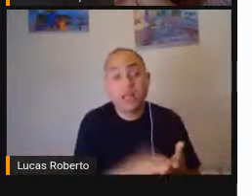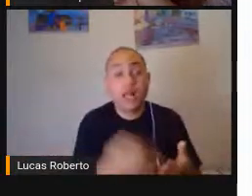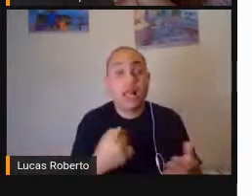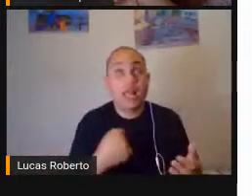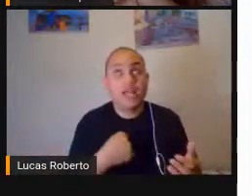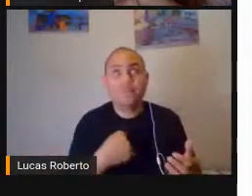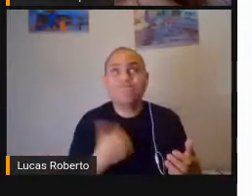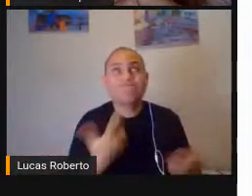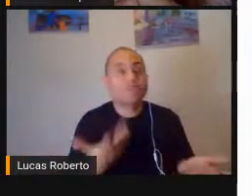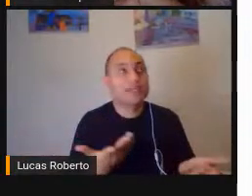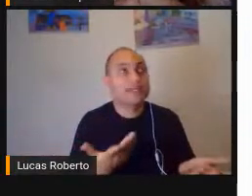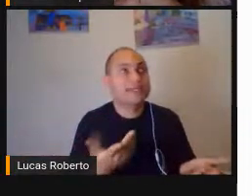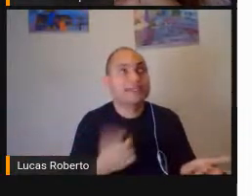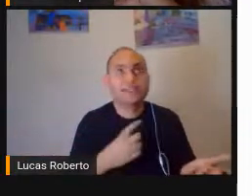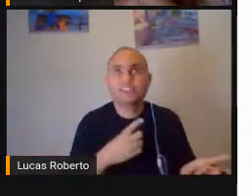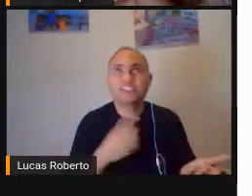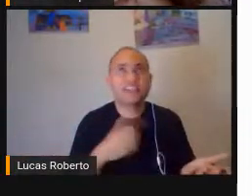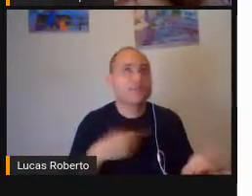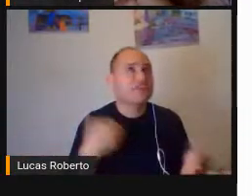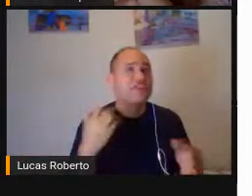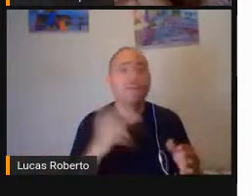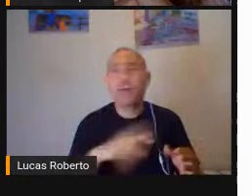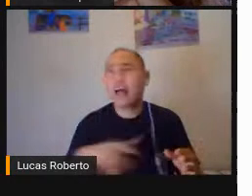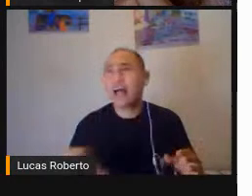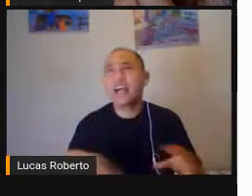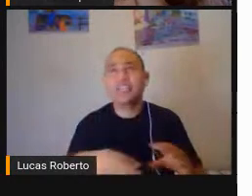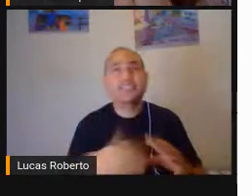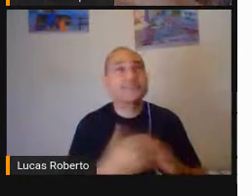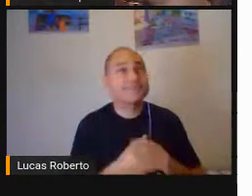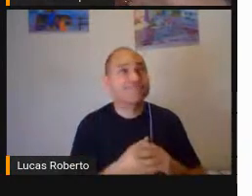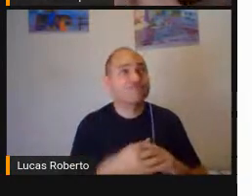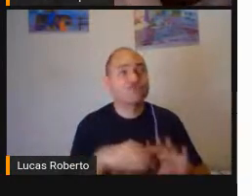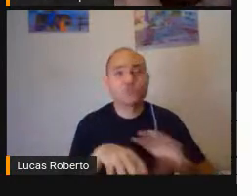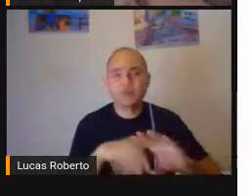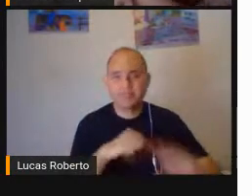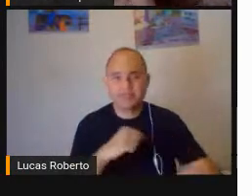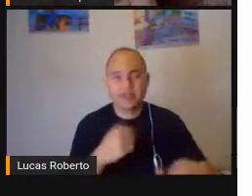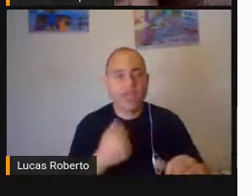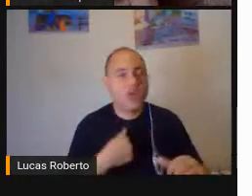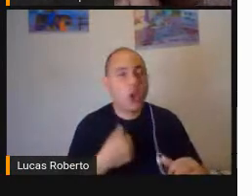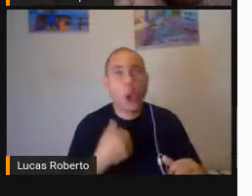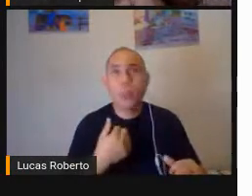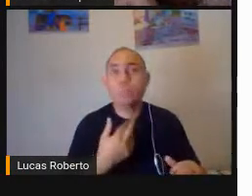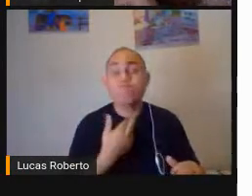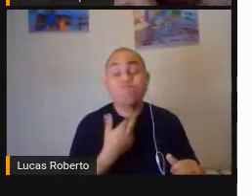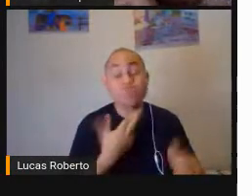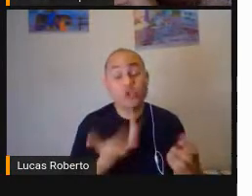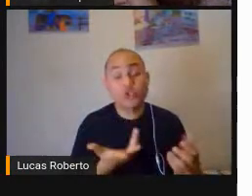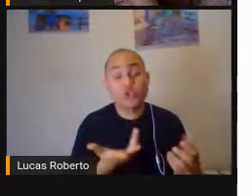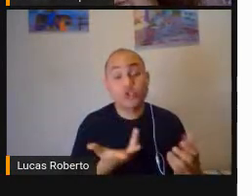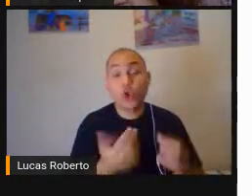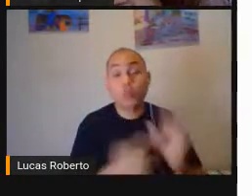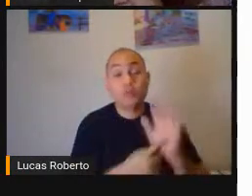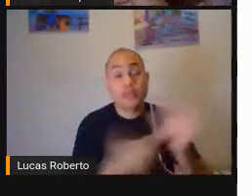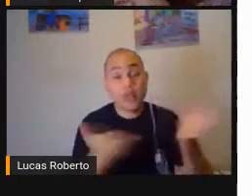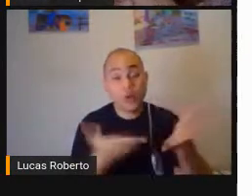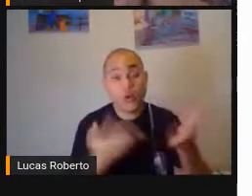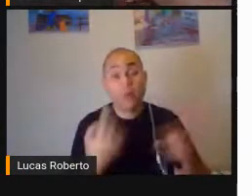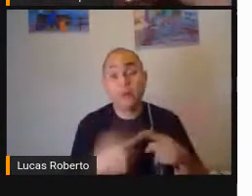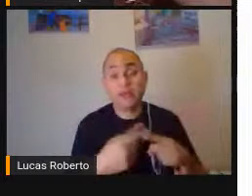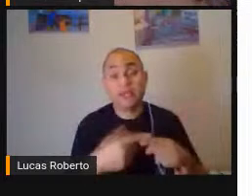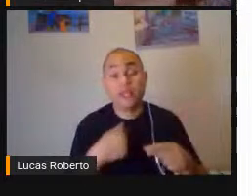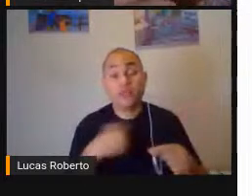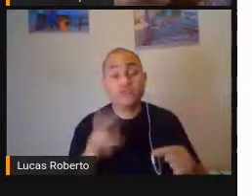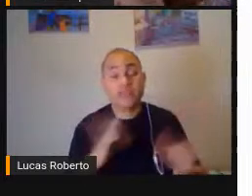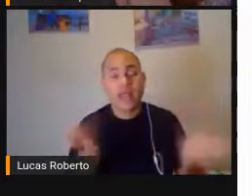mostrar Para vocês aqui Essas extensões Agora Que eu estou usando Um outro computador Que não tem Essas extensões Instaladas Tá Mas